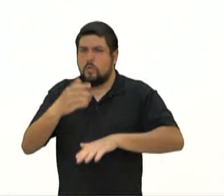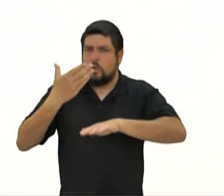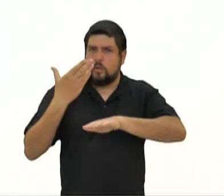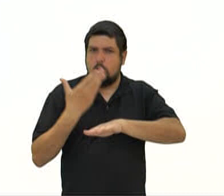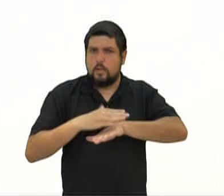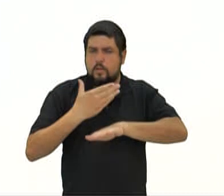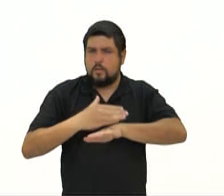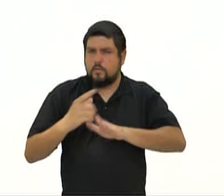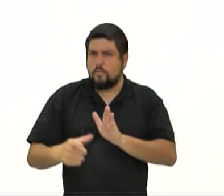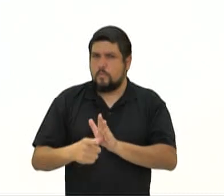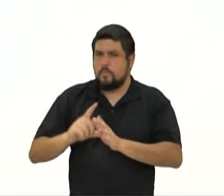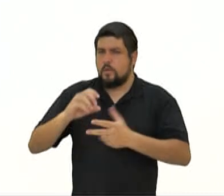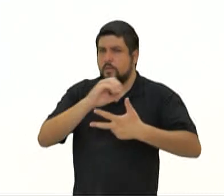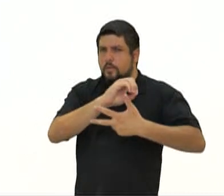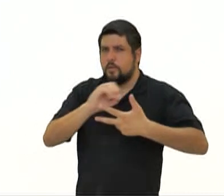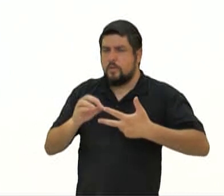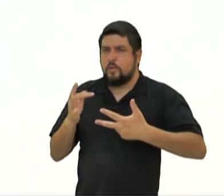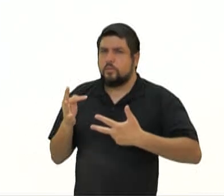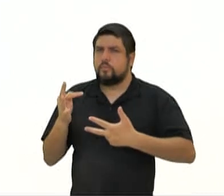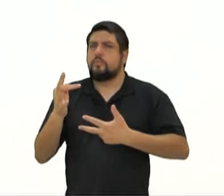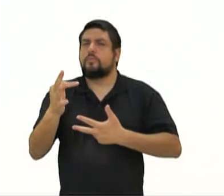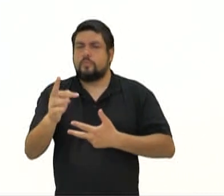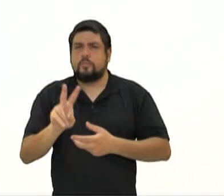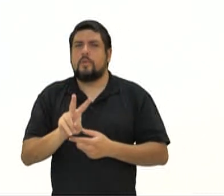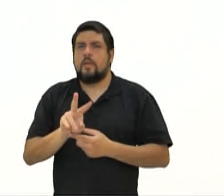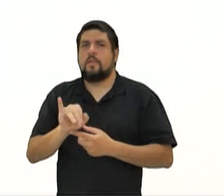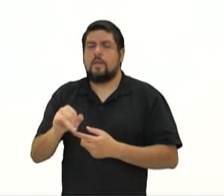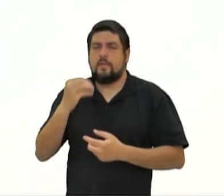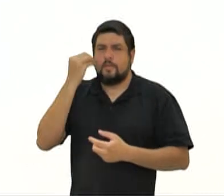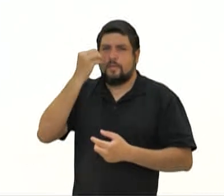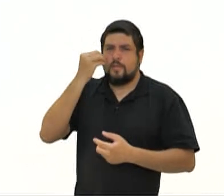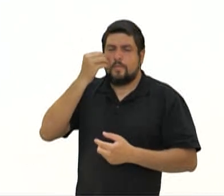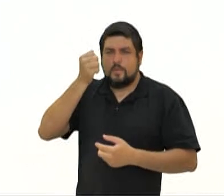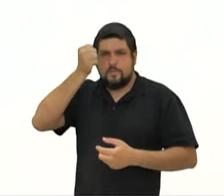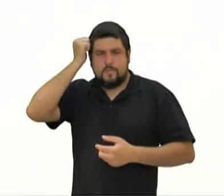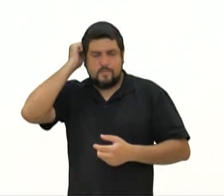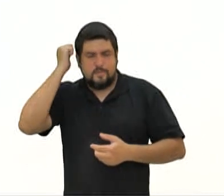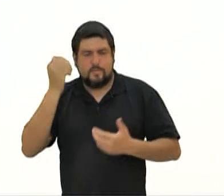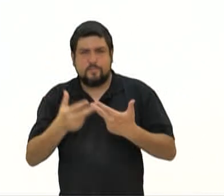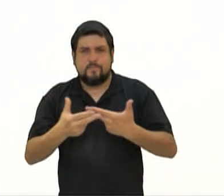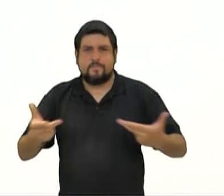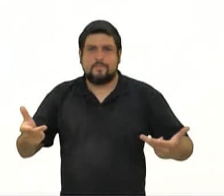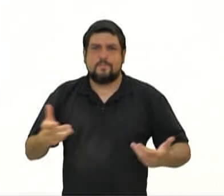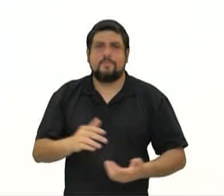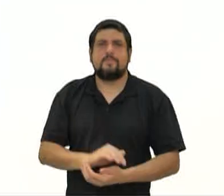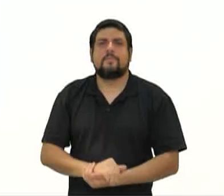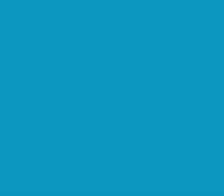treinando para o Enem, que daqui a pouco vocês vão ter várias experiências em vestibulares e tudo mais, não mesmo?